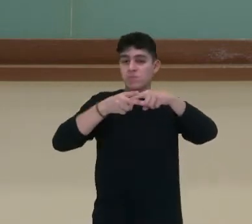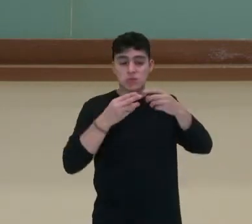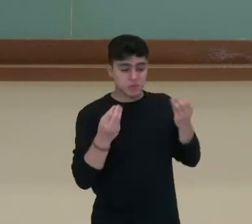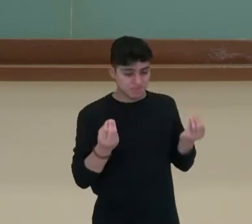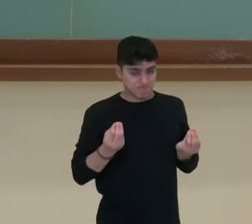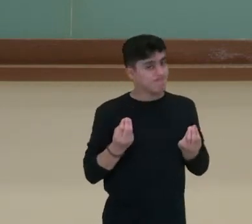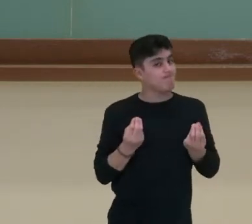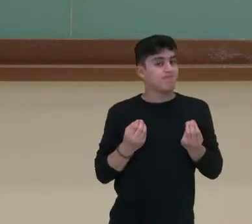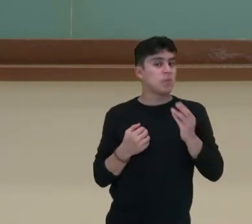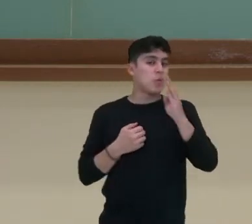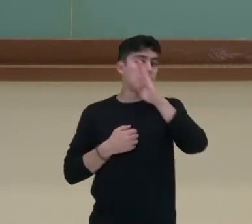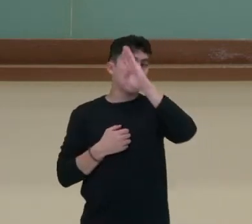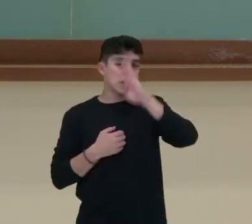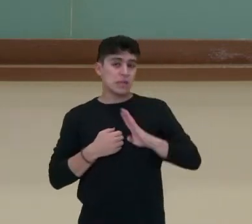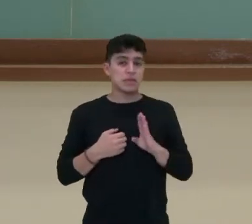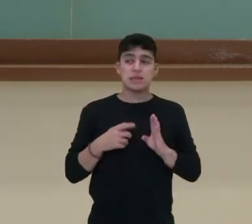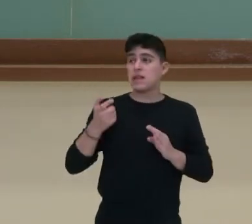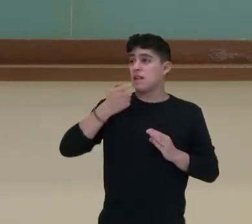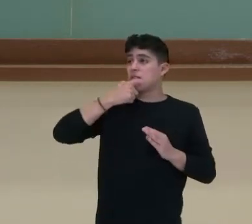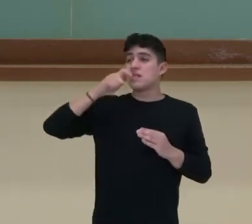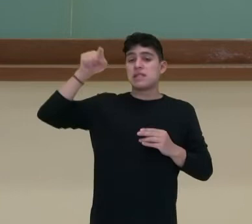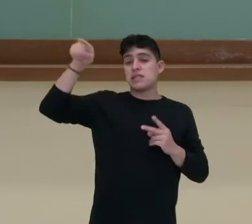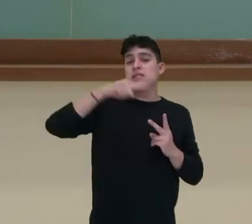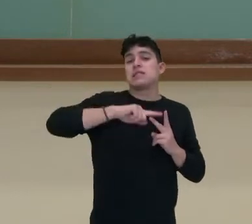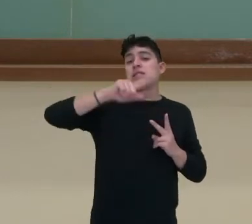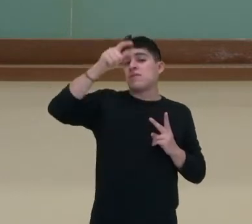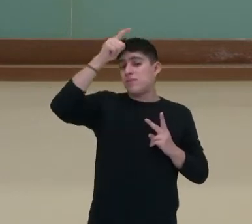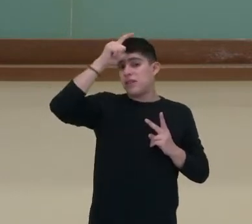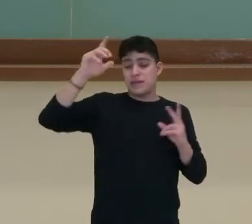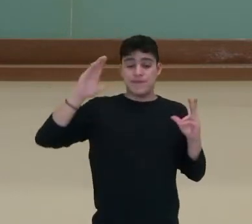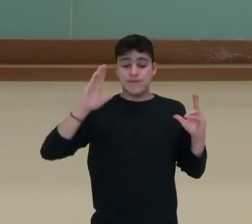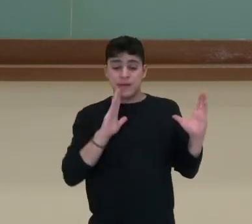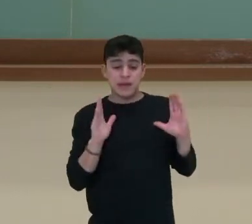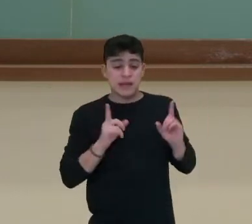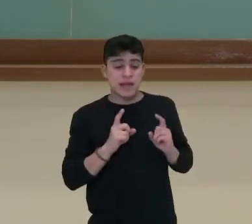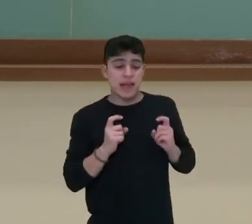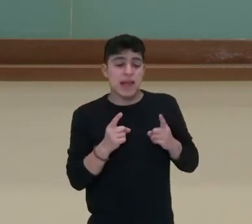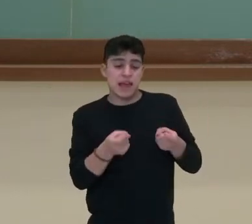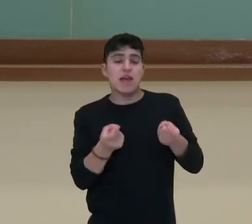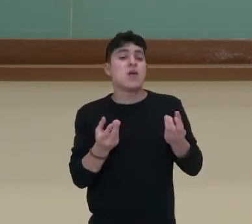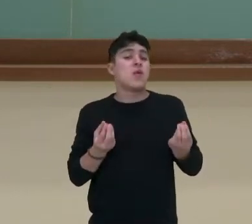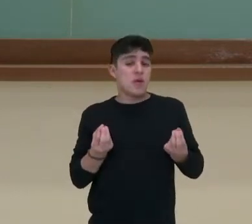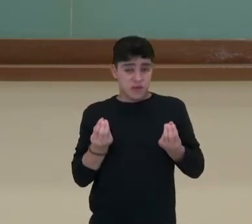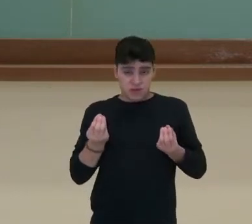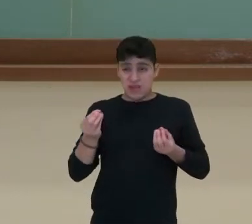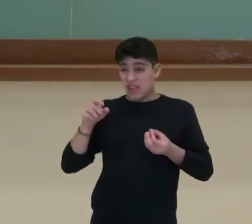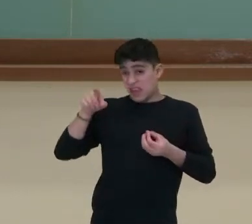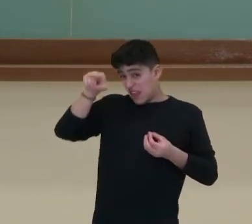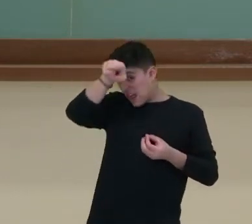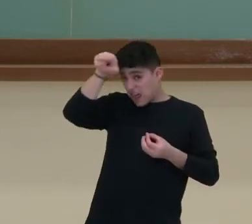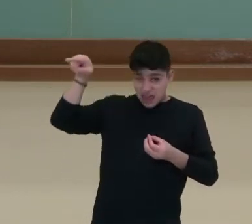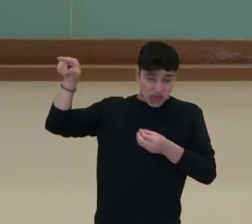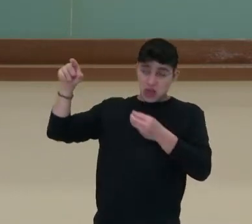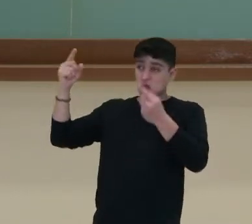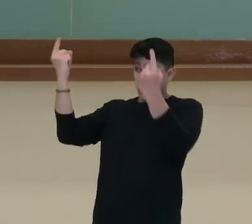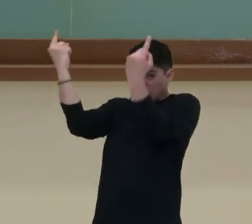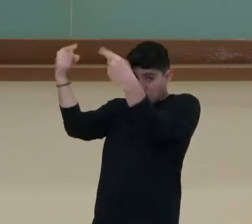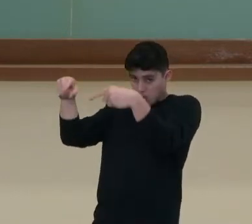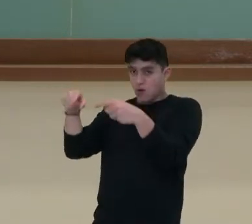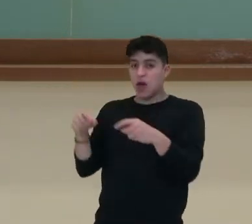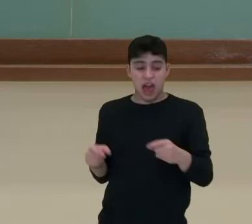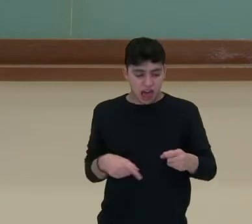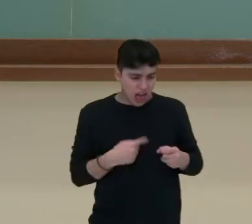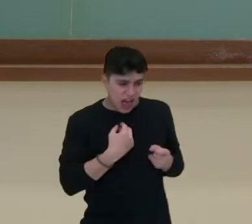brasileiros como a Inglaterra ou a Alemanha durante essa guerra? Será que eles vão tentar sabotar a economia um do